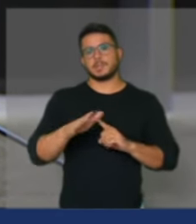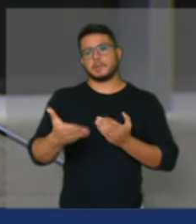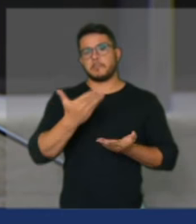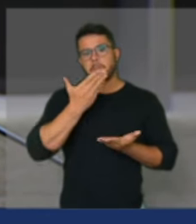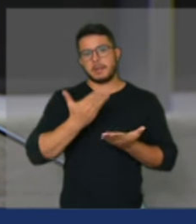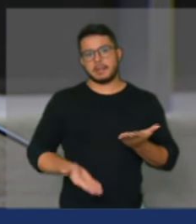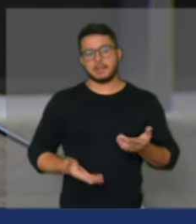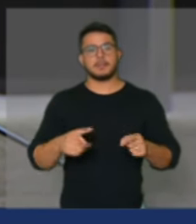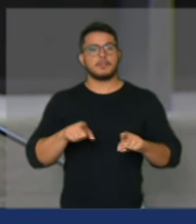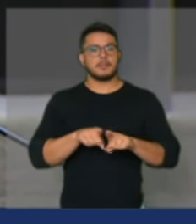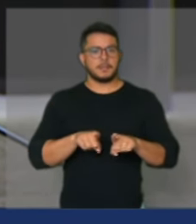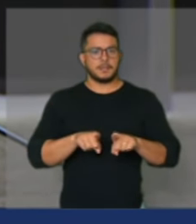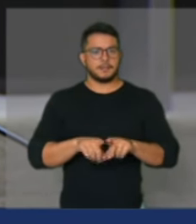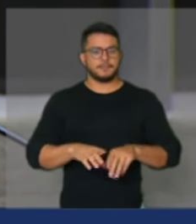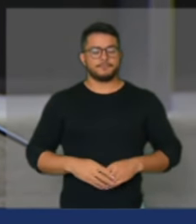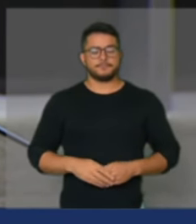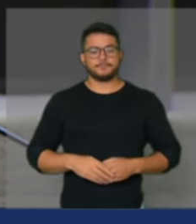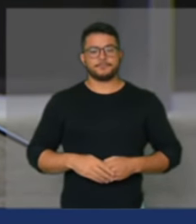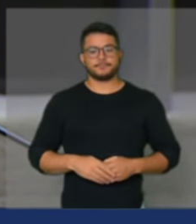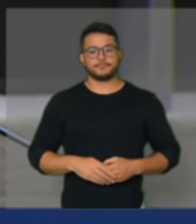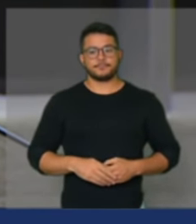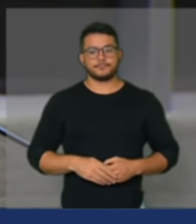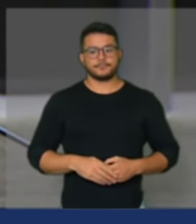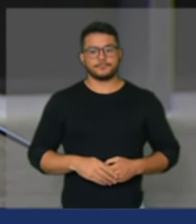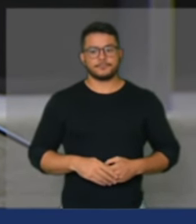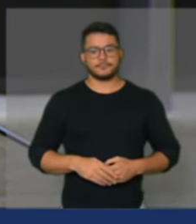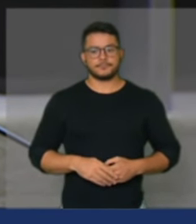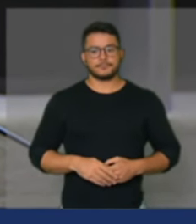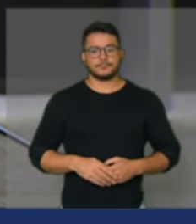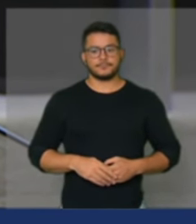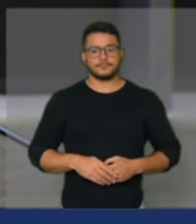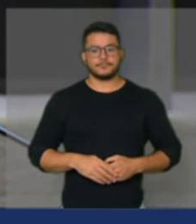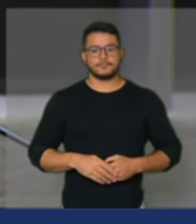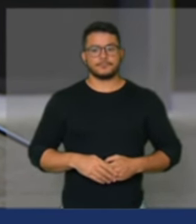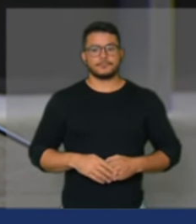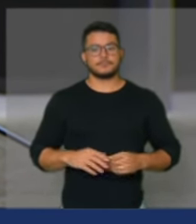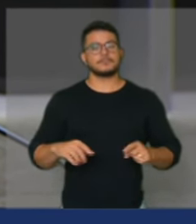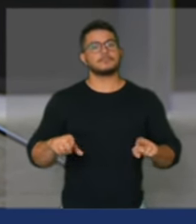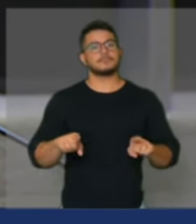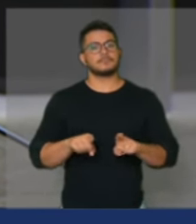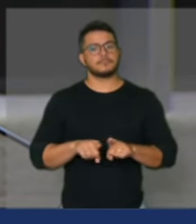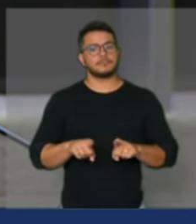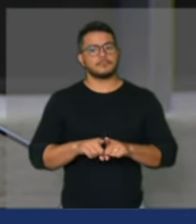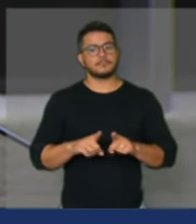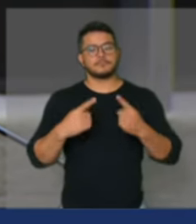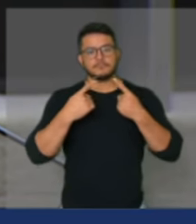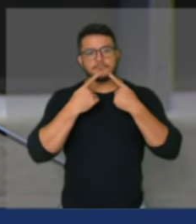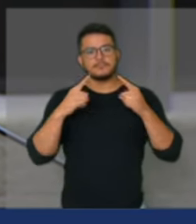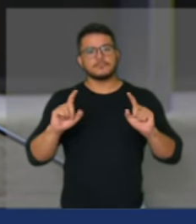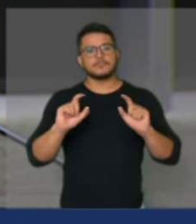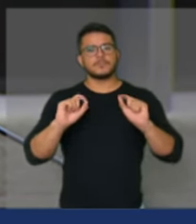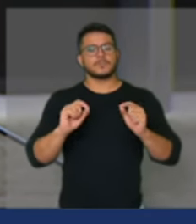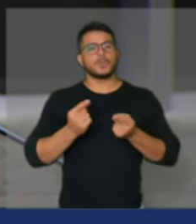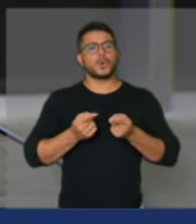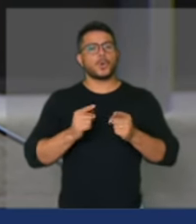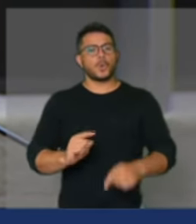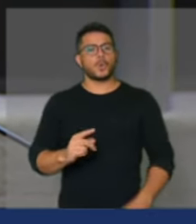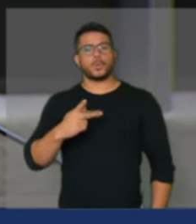saúde também também protestou contra a PEC 32